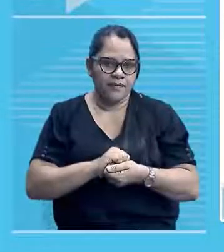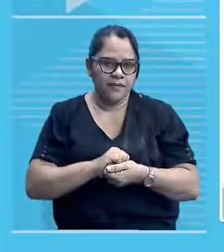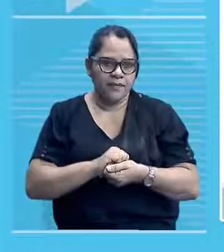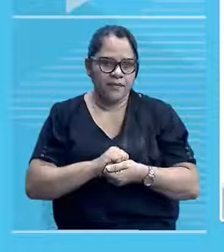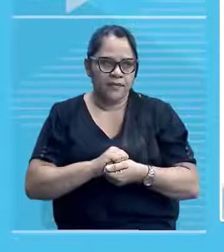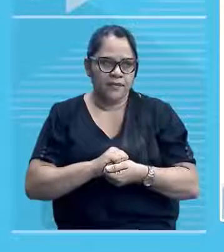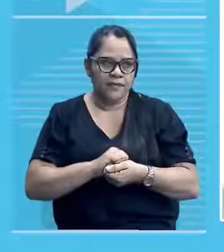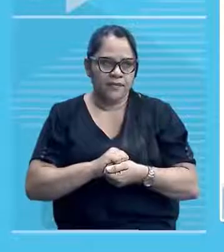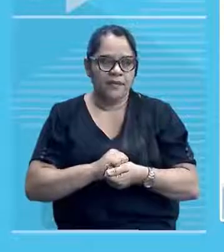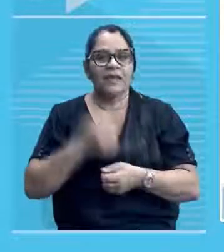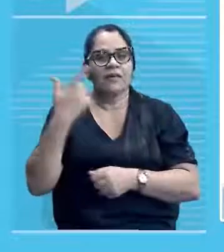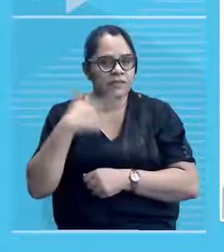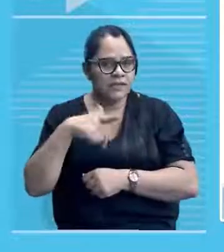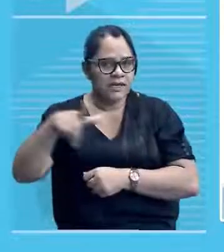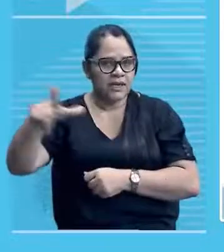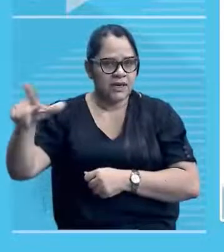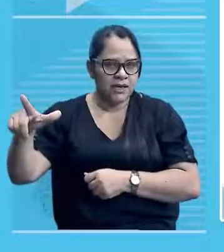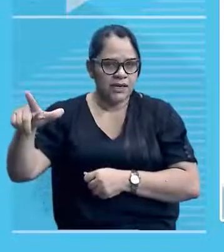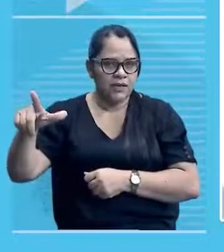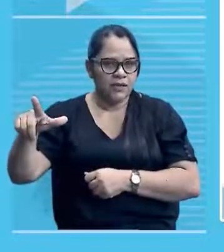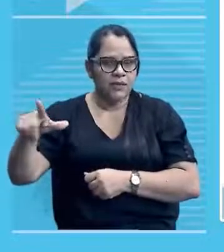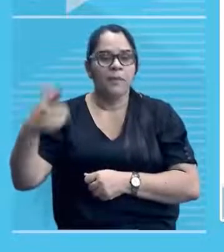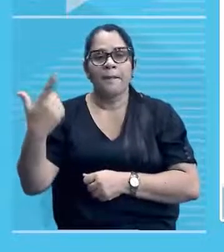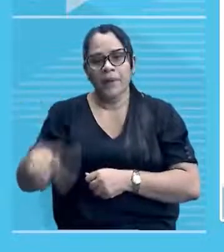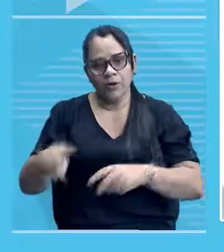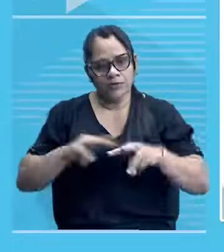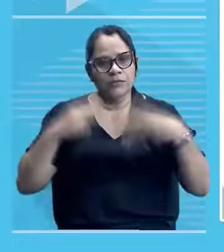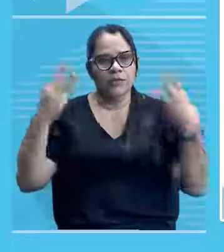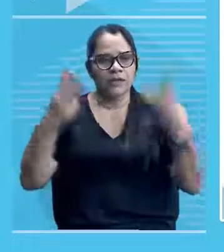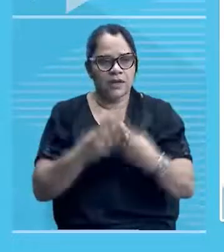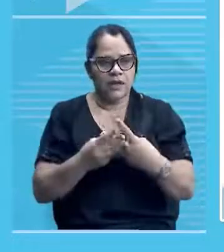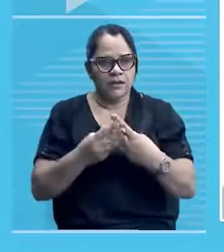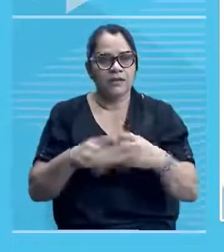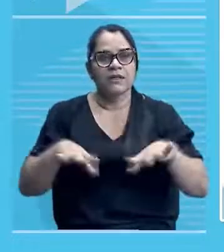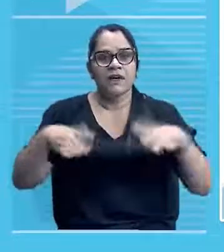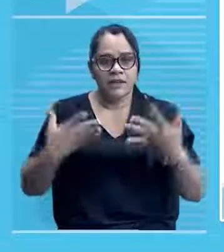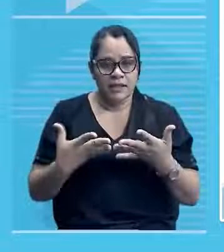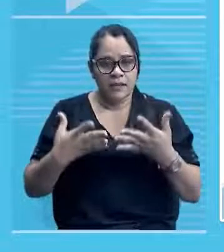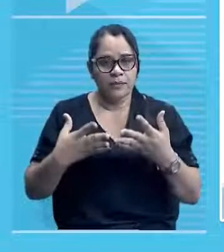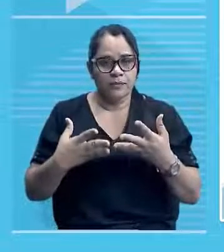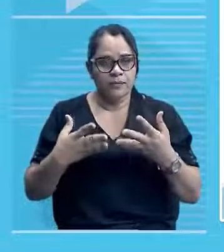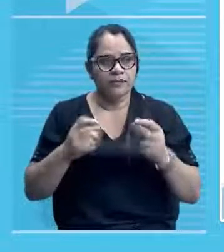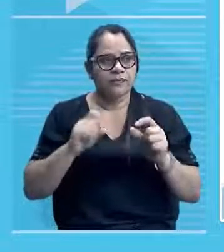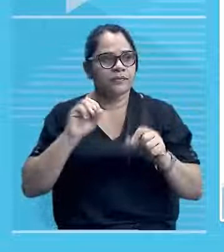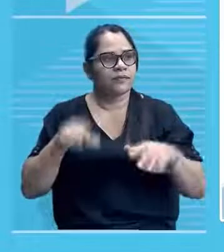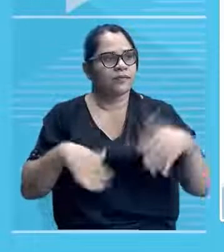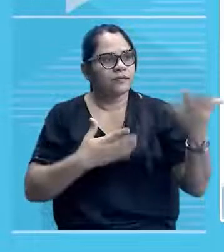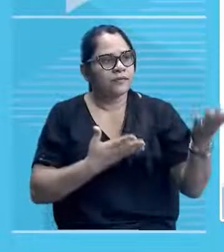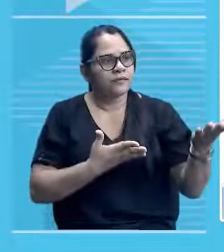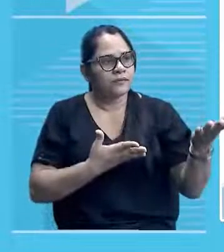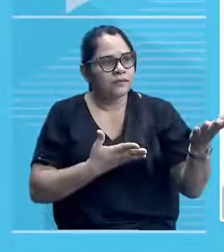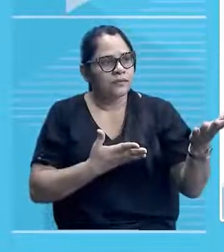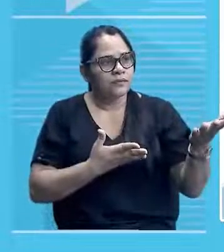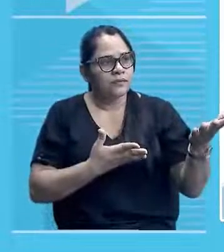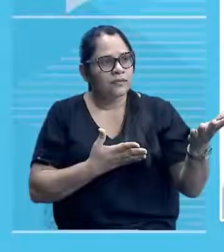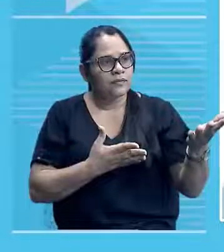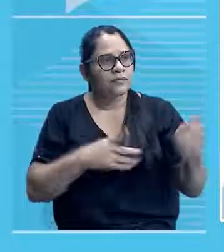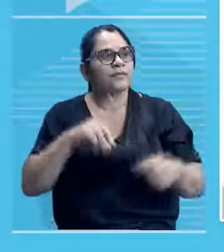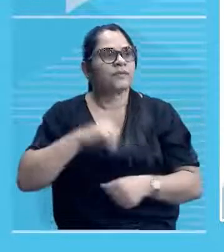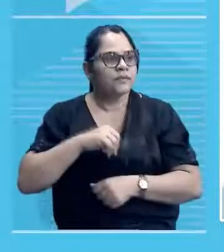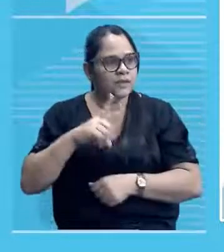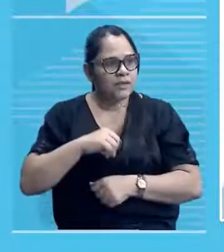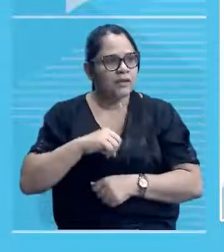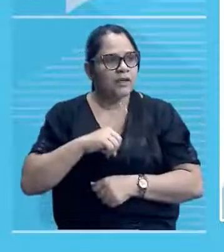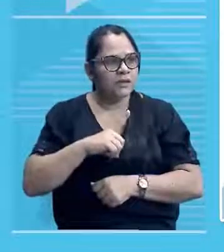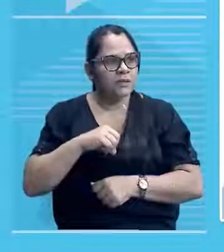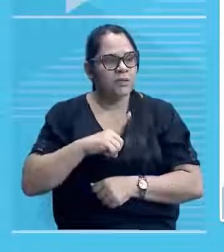Pois bem, vamos avançar para o nosso próximo slide, né? E aí, gente, no slide seguinte, nós temos aí um monumento muito